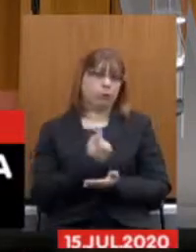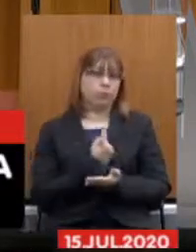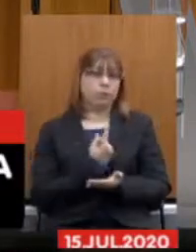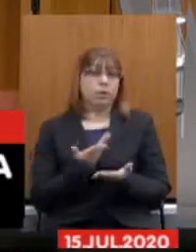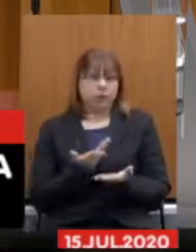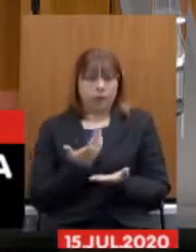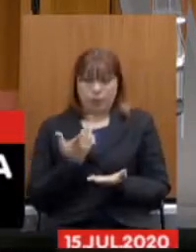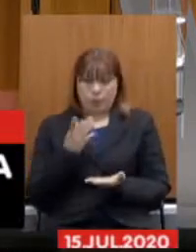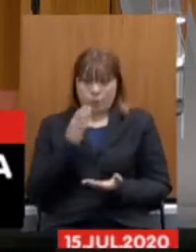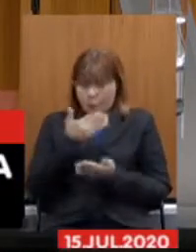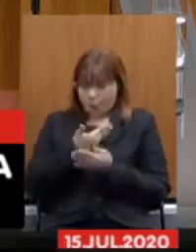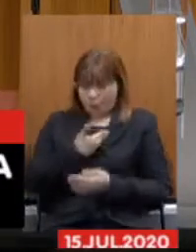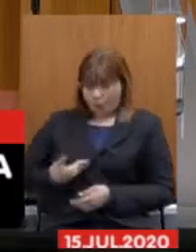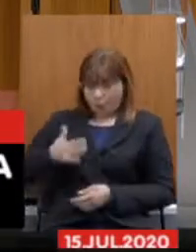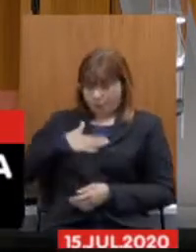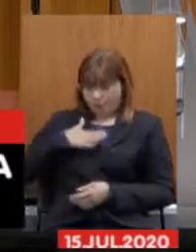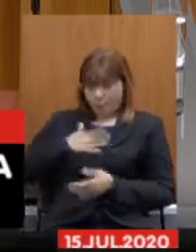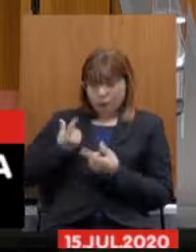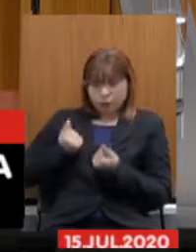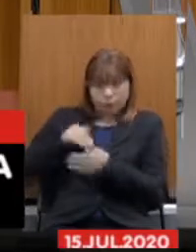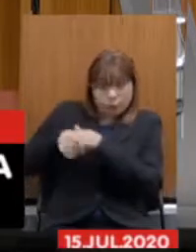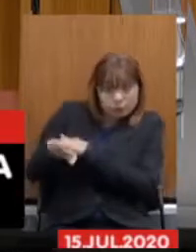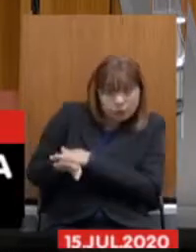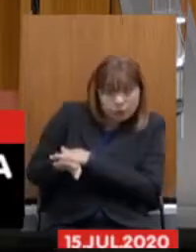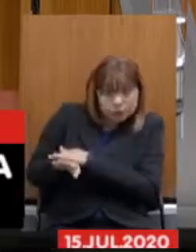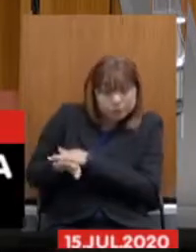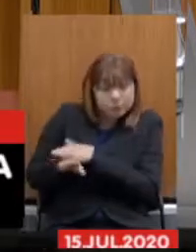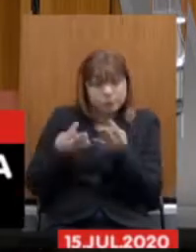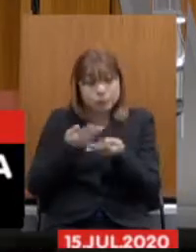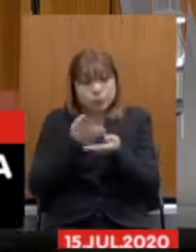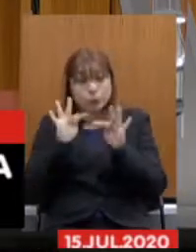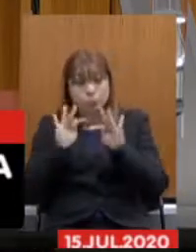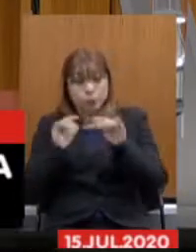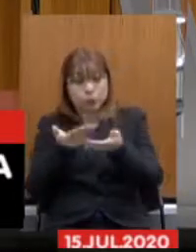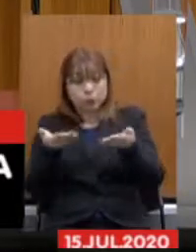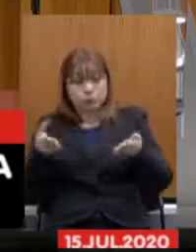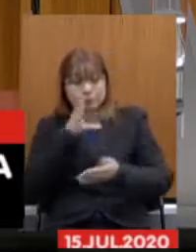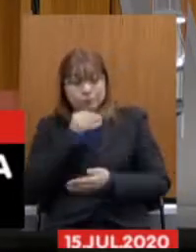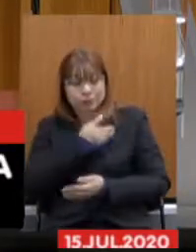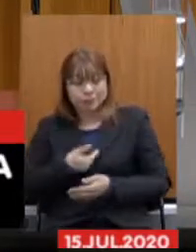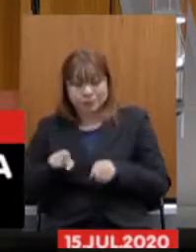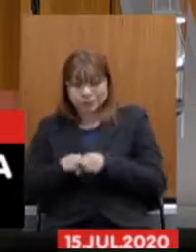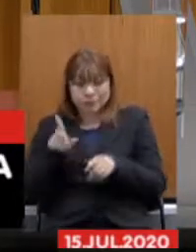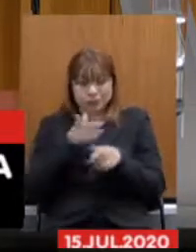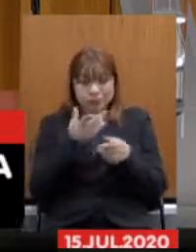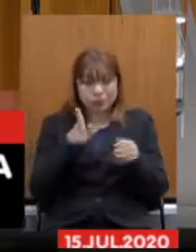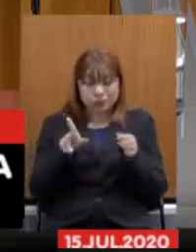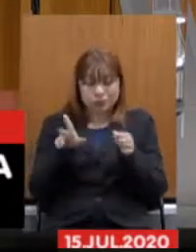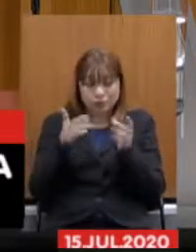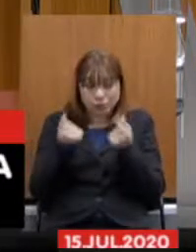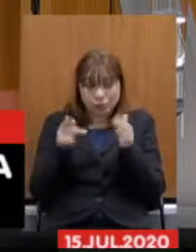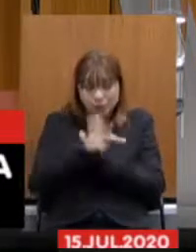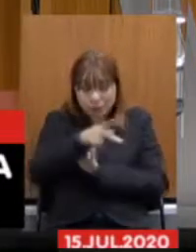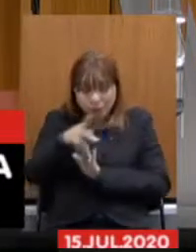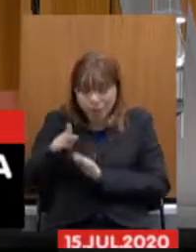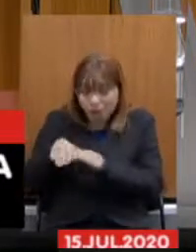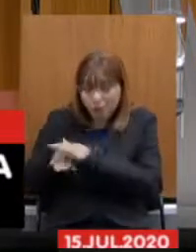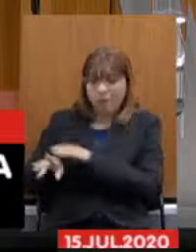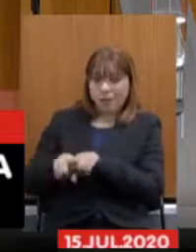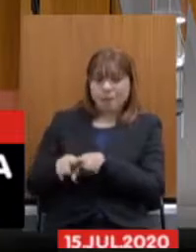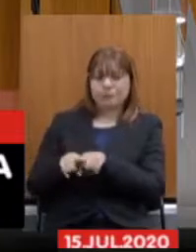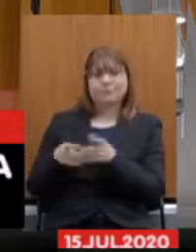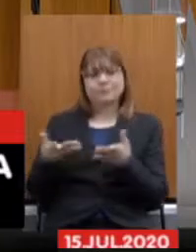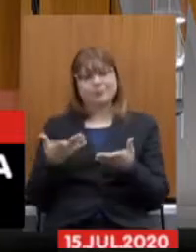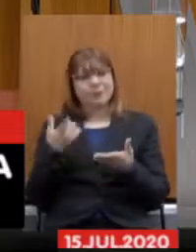meu recurso com o recurso de todos os servidores vejam e logo depois de toda essa situação